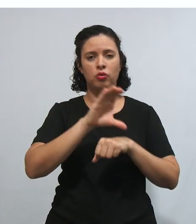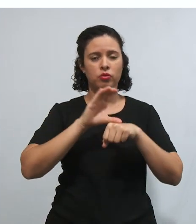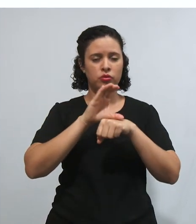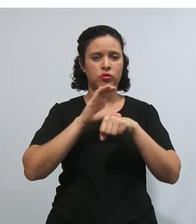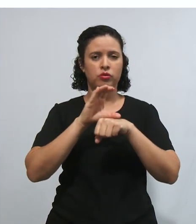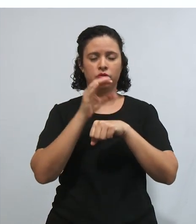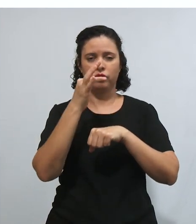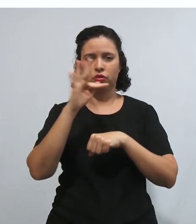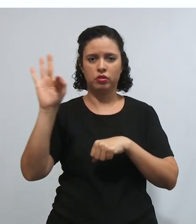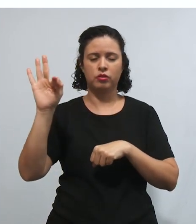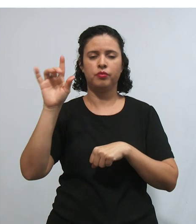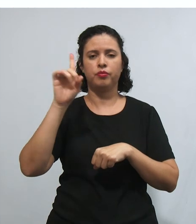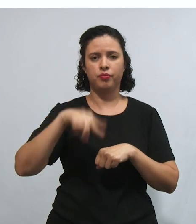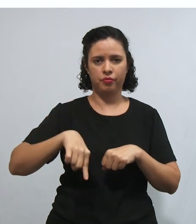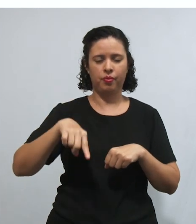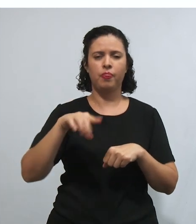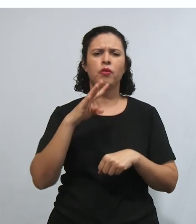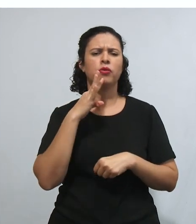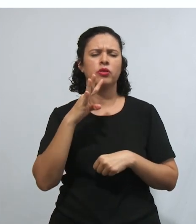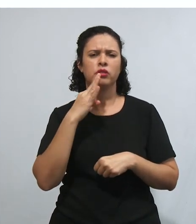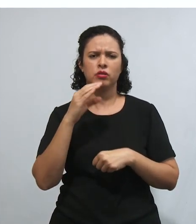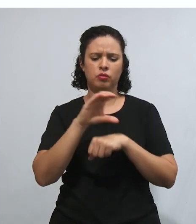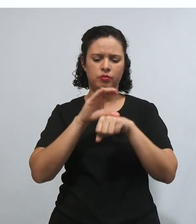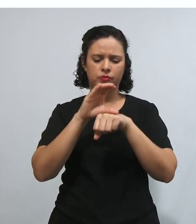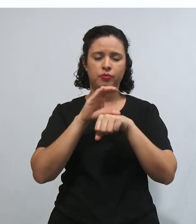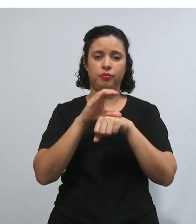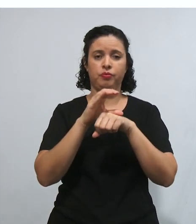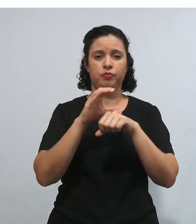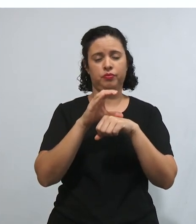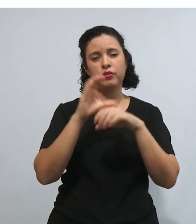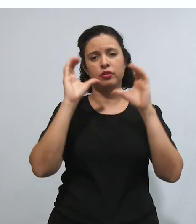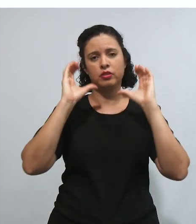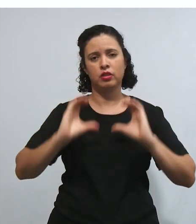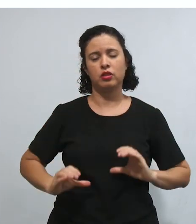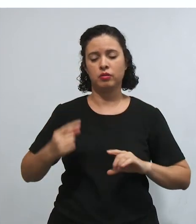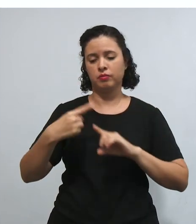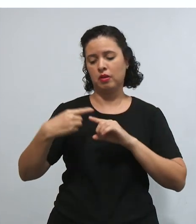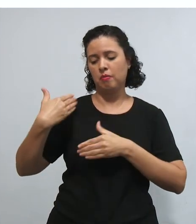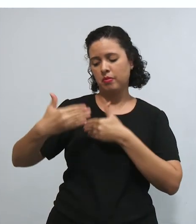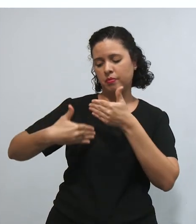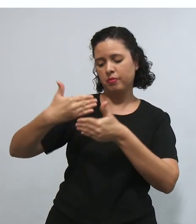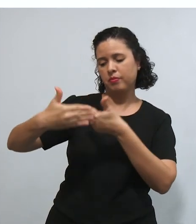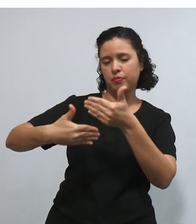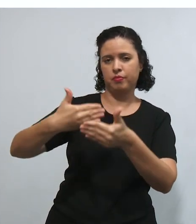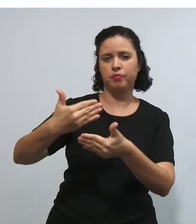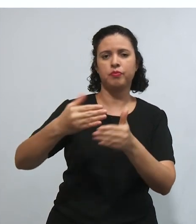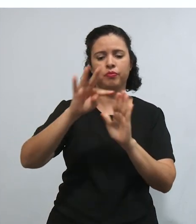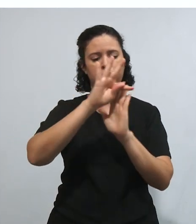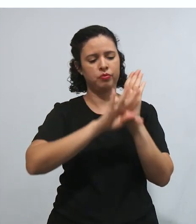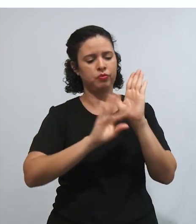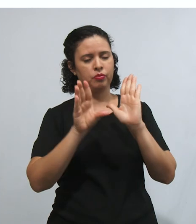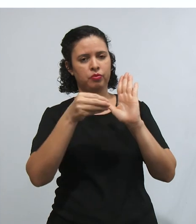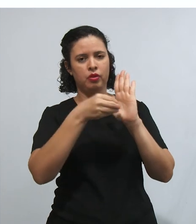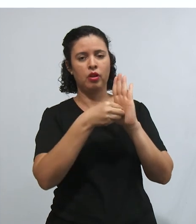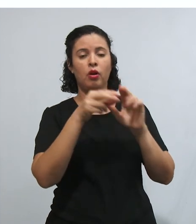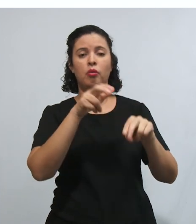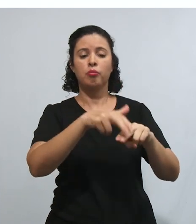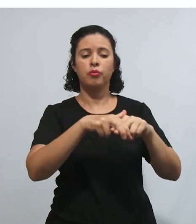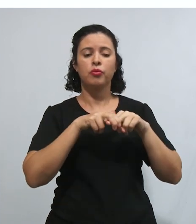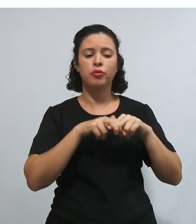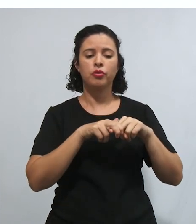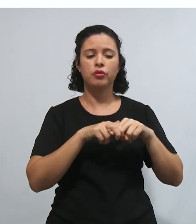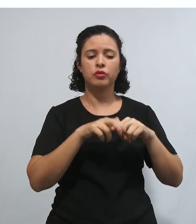Constituição Cidadã por conta desses avanços que ela trouxe em seu texto. Portanto, olha só.